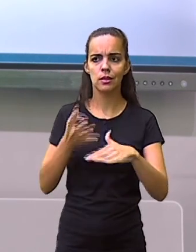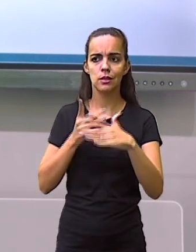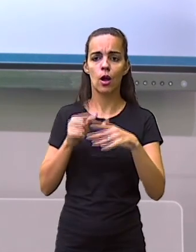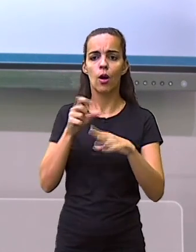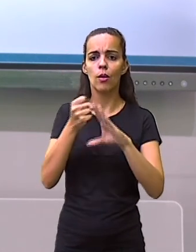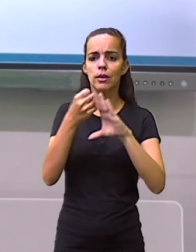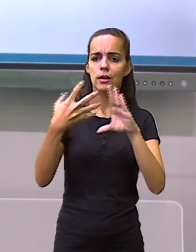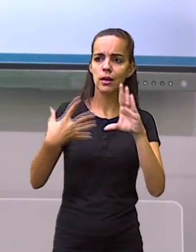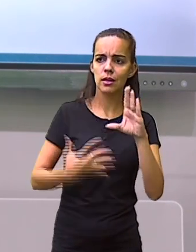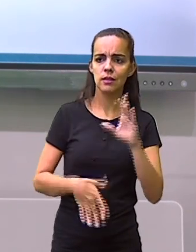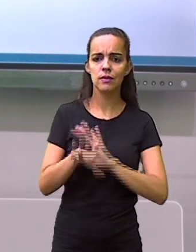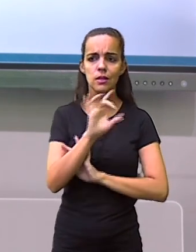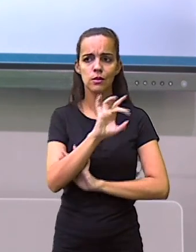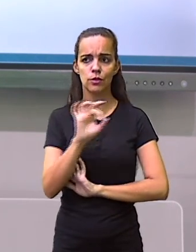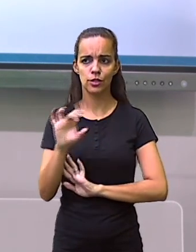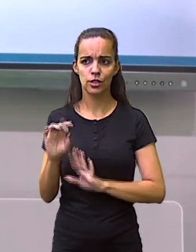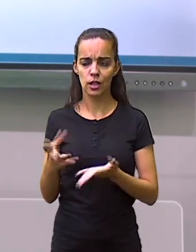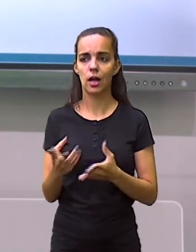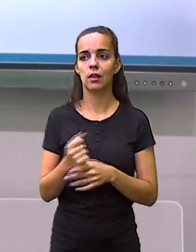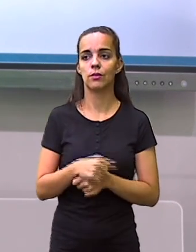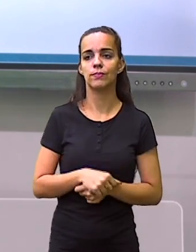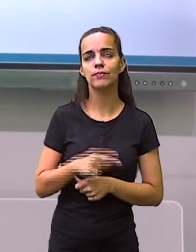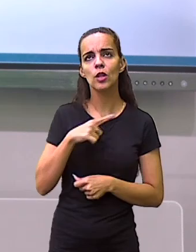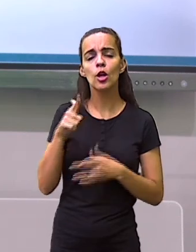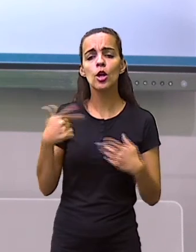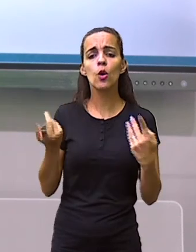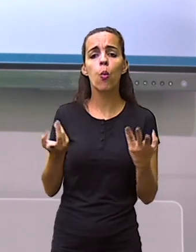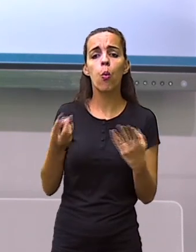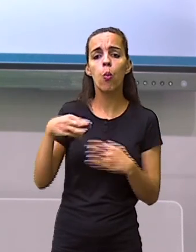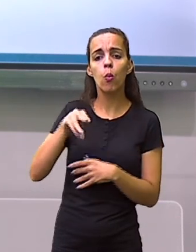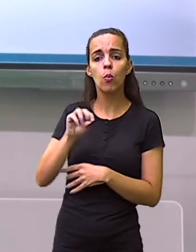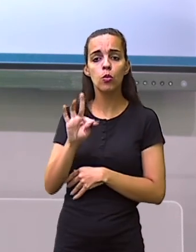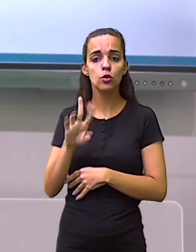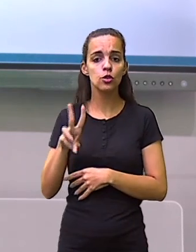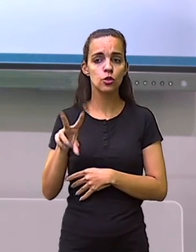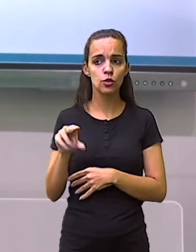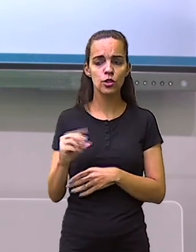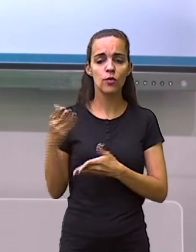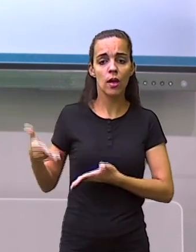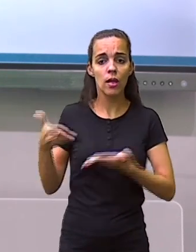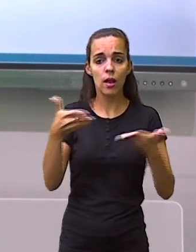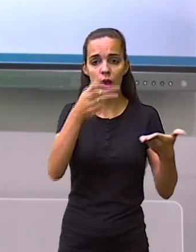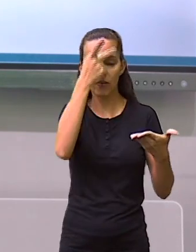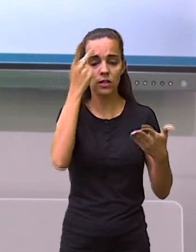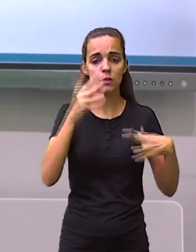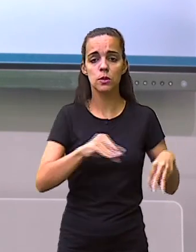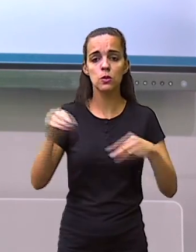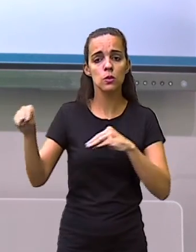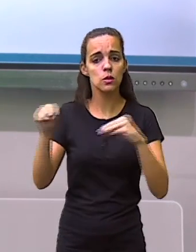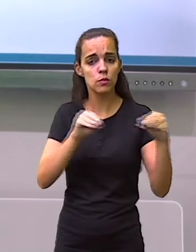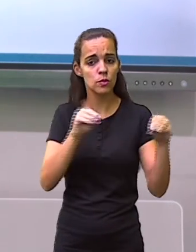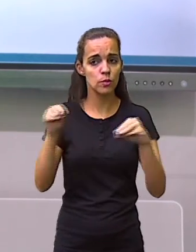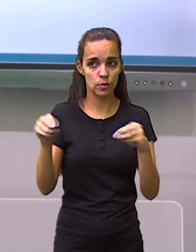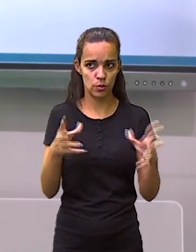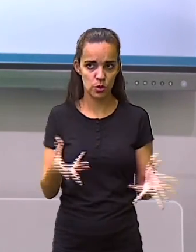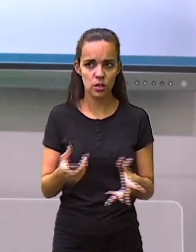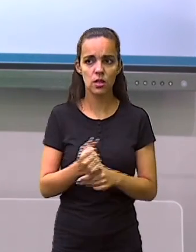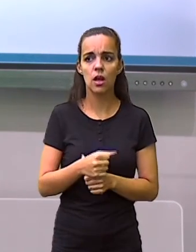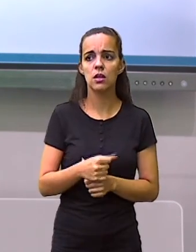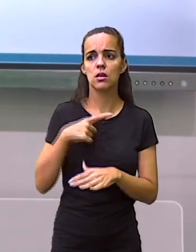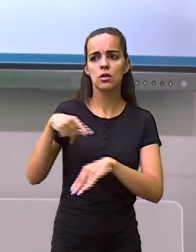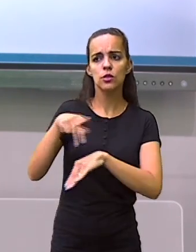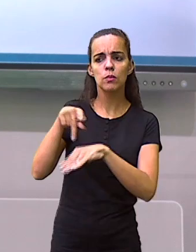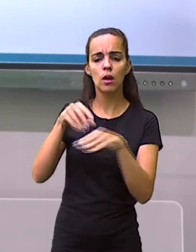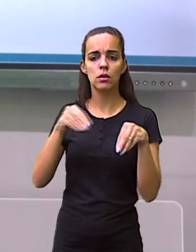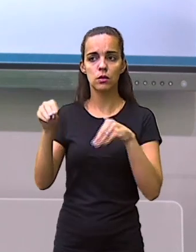classificação, além dos motivos que levam as pessoas a se deslocarem entre cidades, estados e